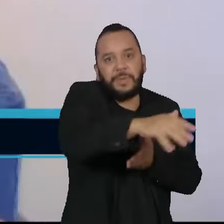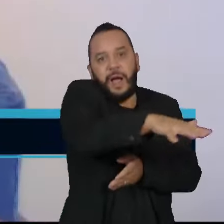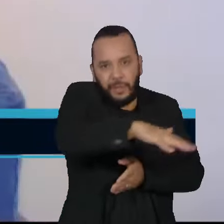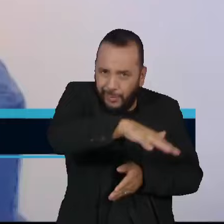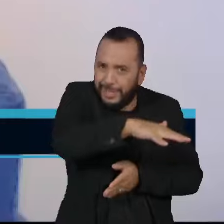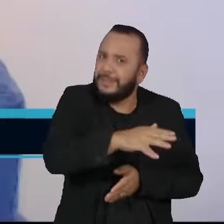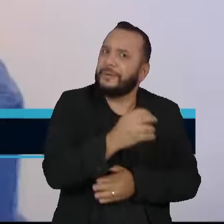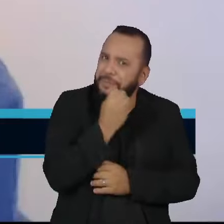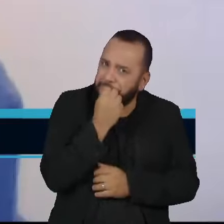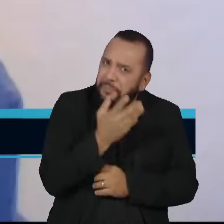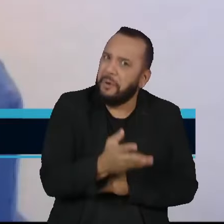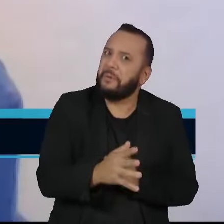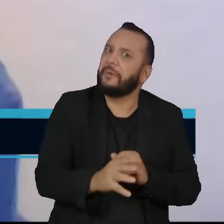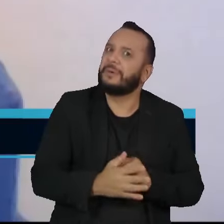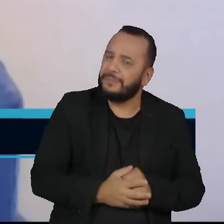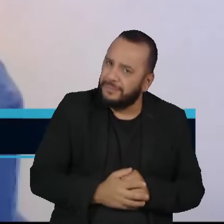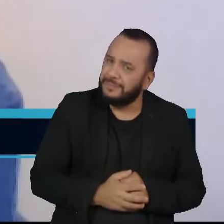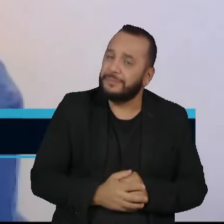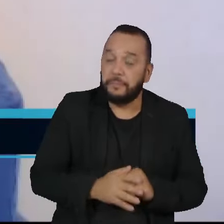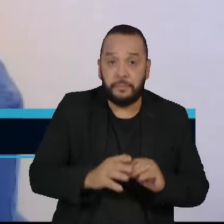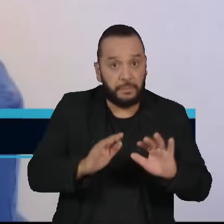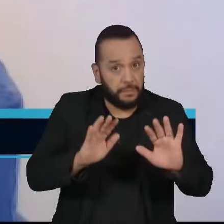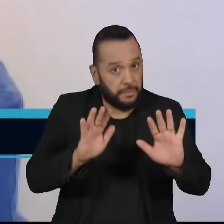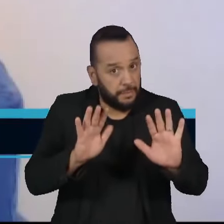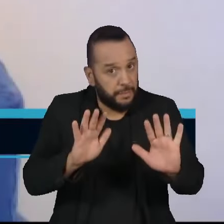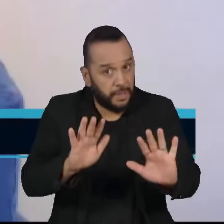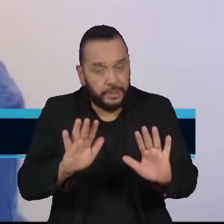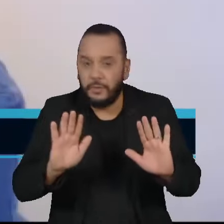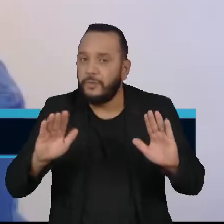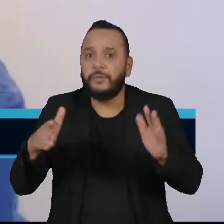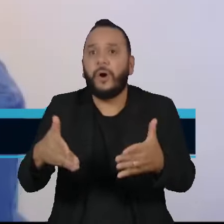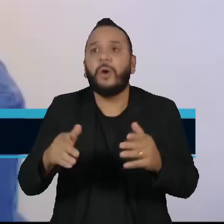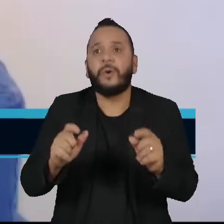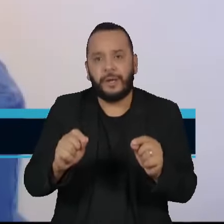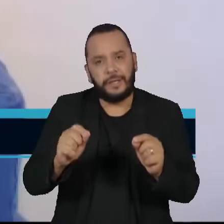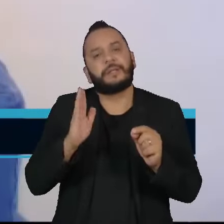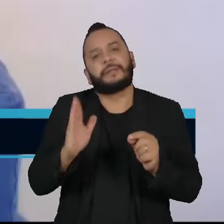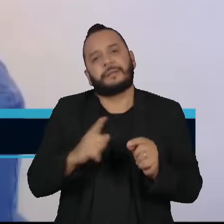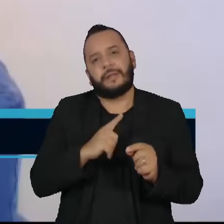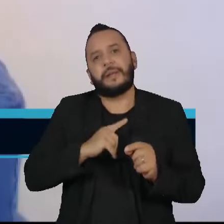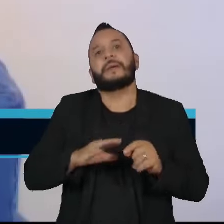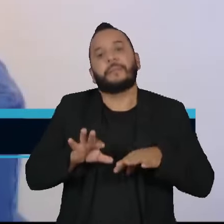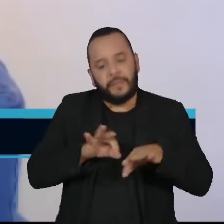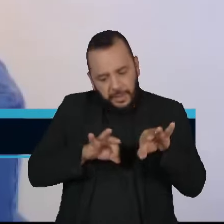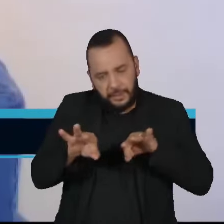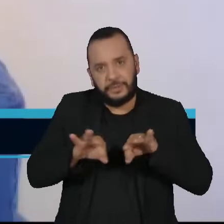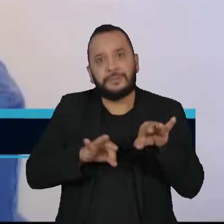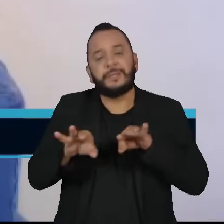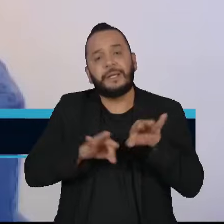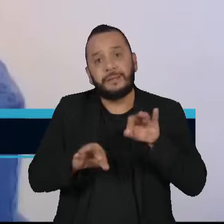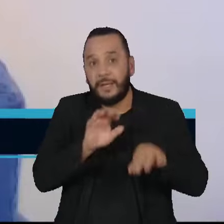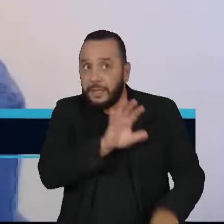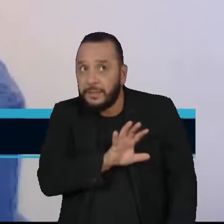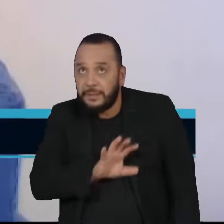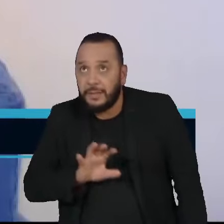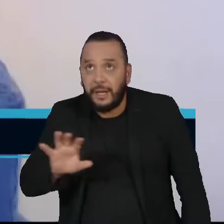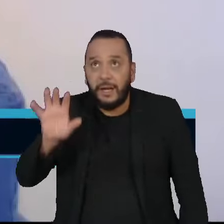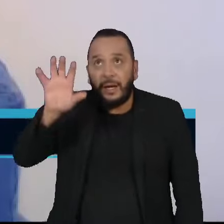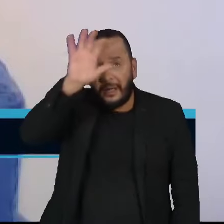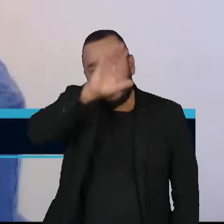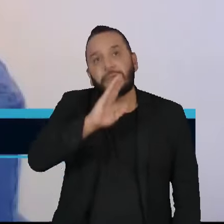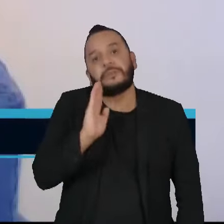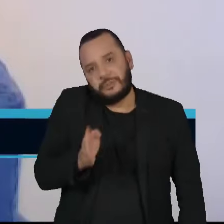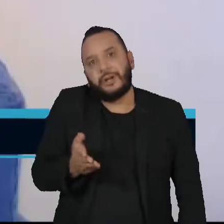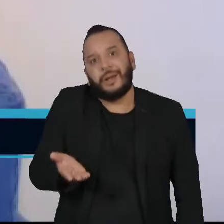benéfico. Mas, repito, sem dispersar o foco de que já existe um planejamento em cada qual das políticas públicas onde você vai visar.